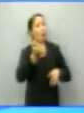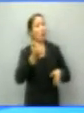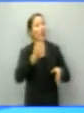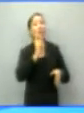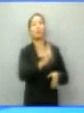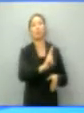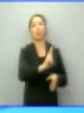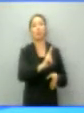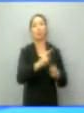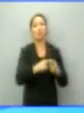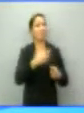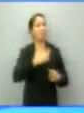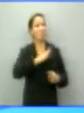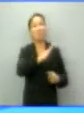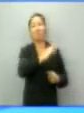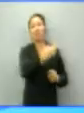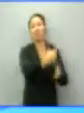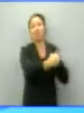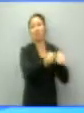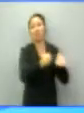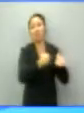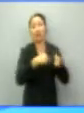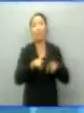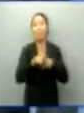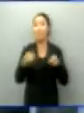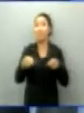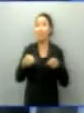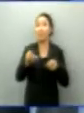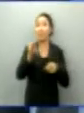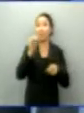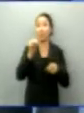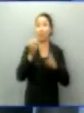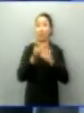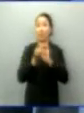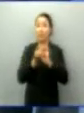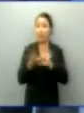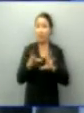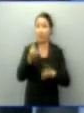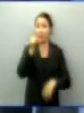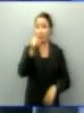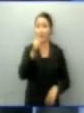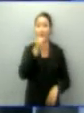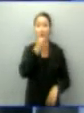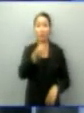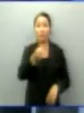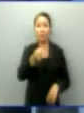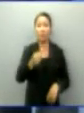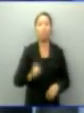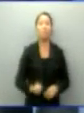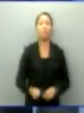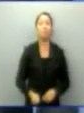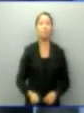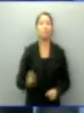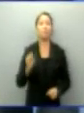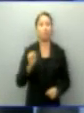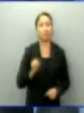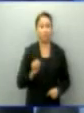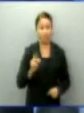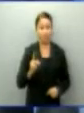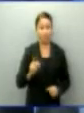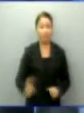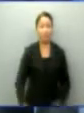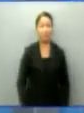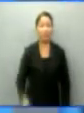concedido ou não mediante decisão do mediador. Em função do impedimento legal da presença do candidato José